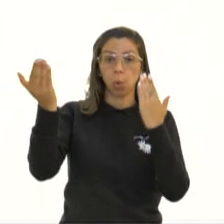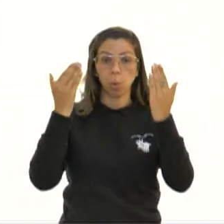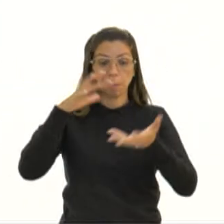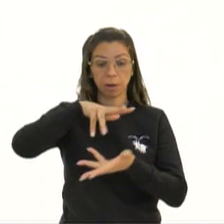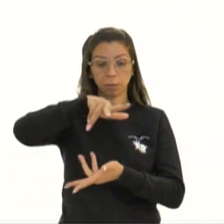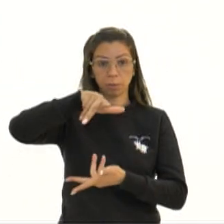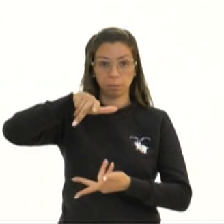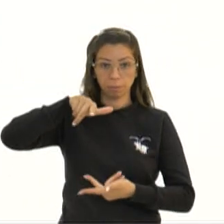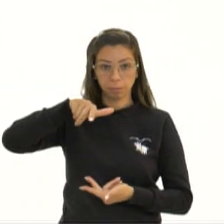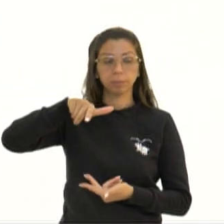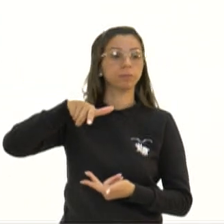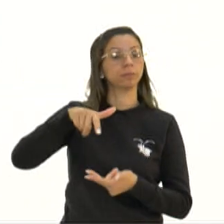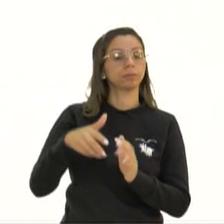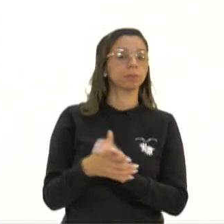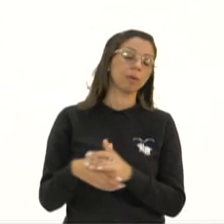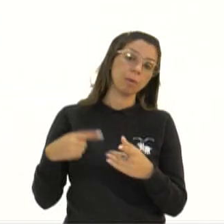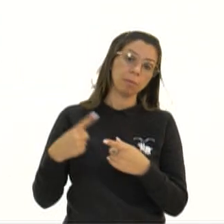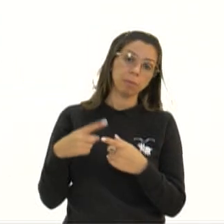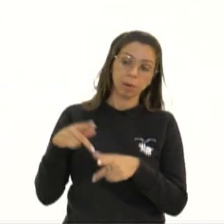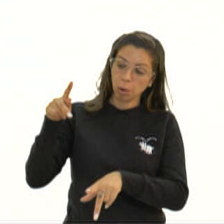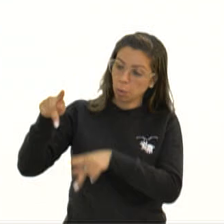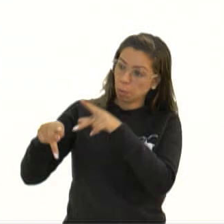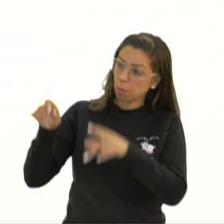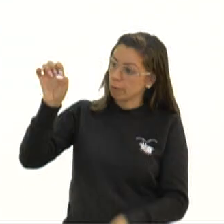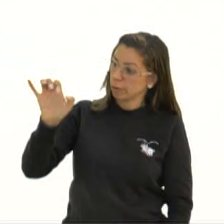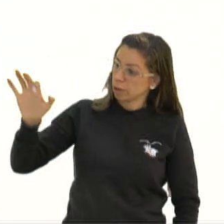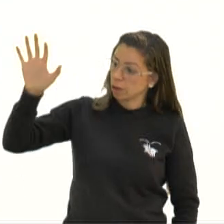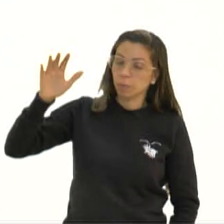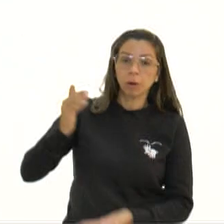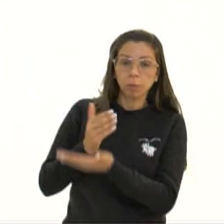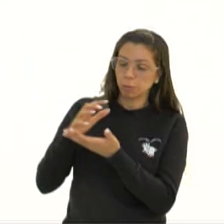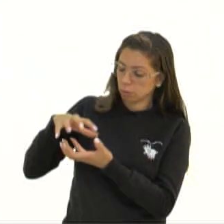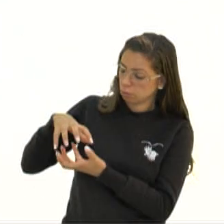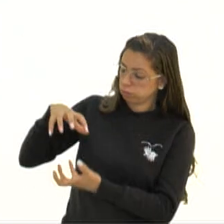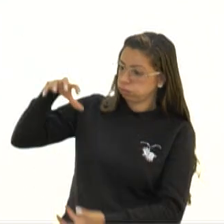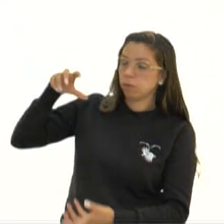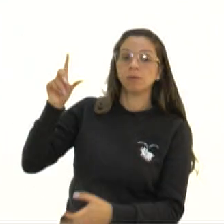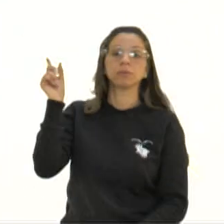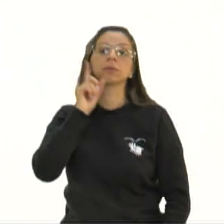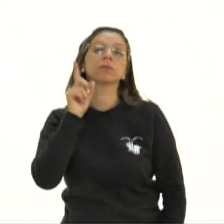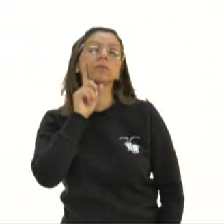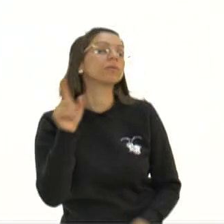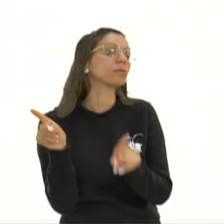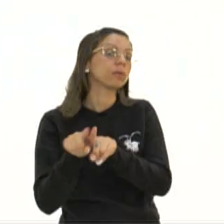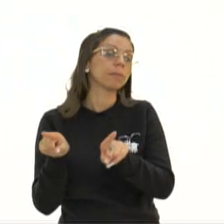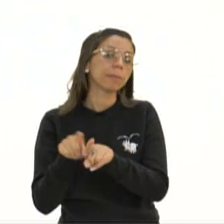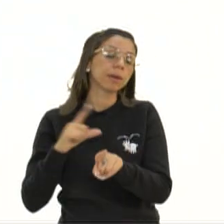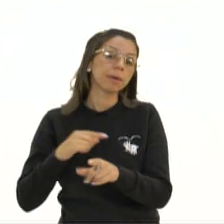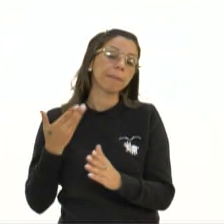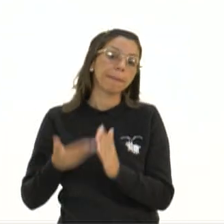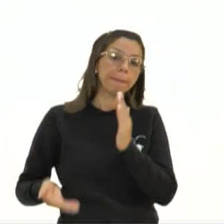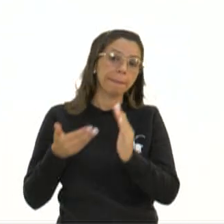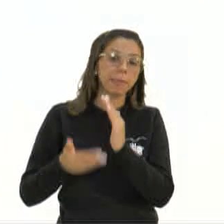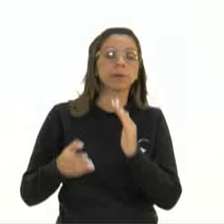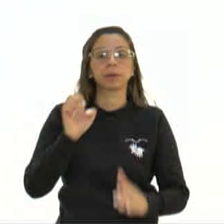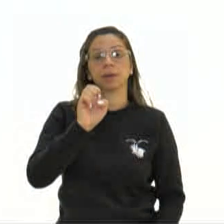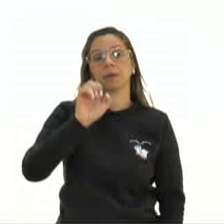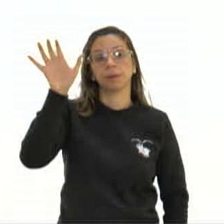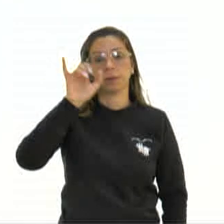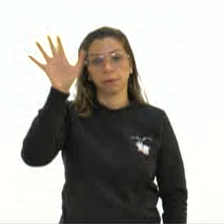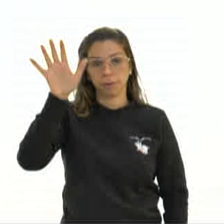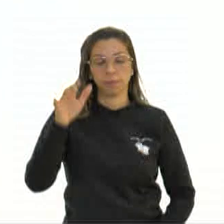né, devido a esse envelhecimento da população aqui e os Estados Unidos também, né, perdendo mercado para os países